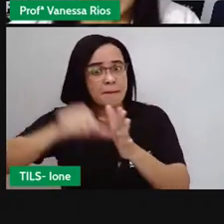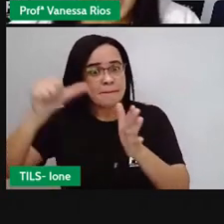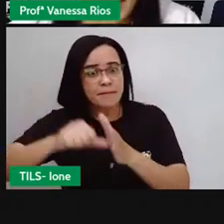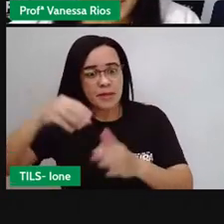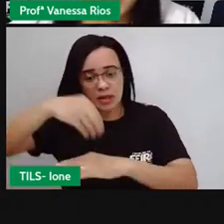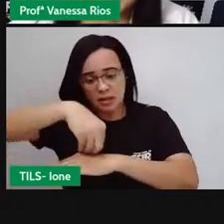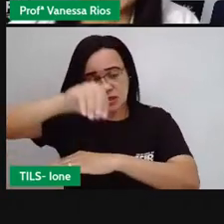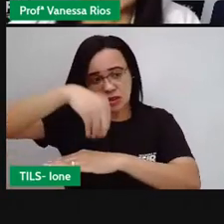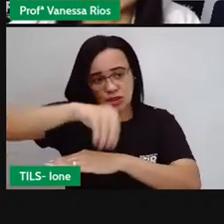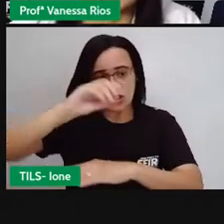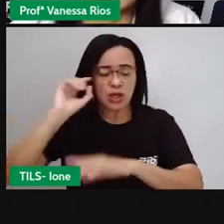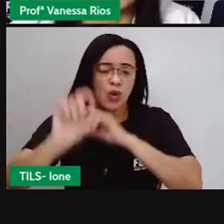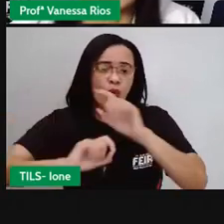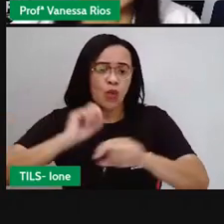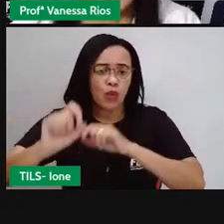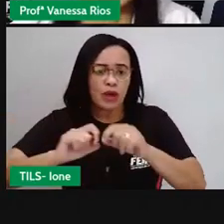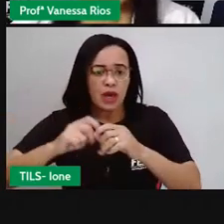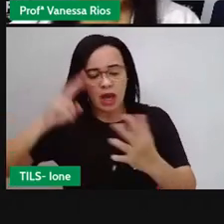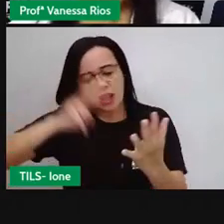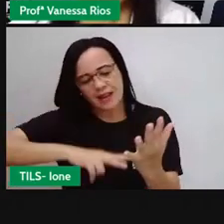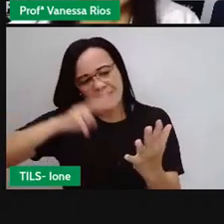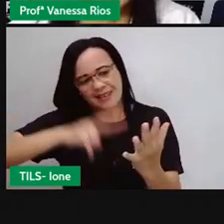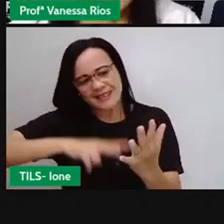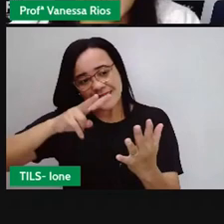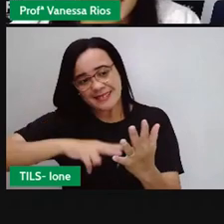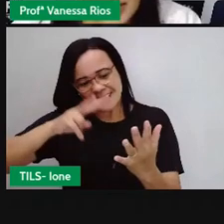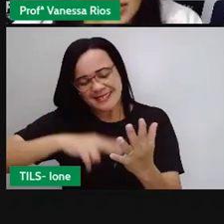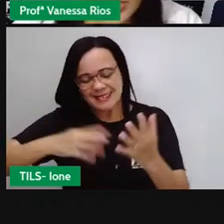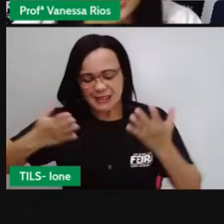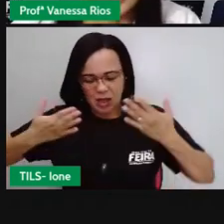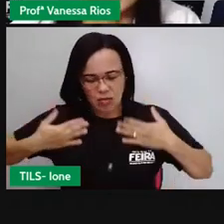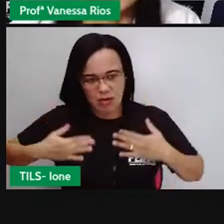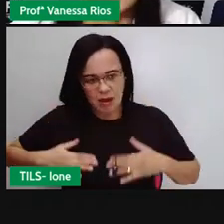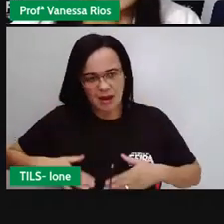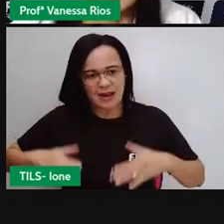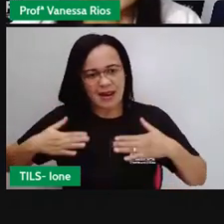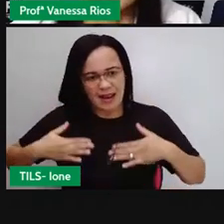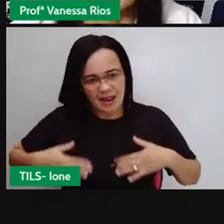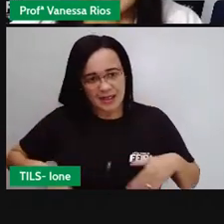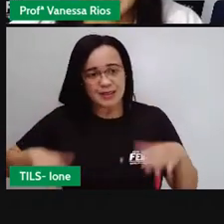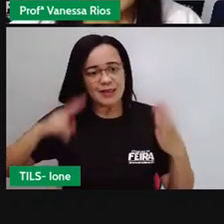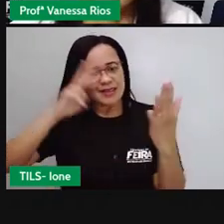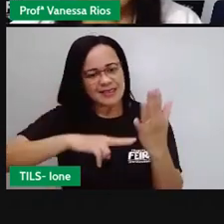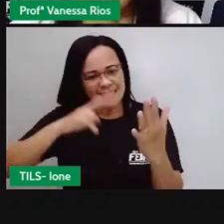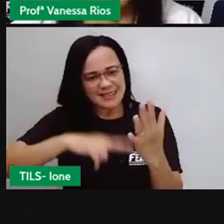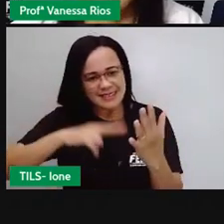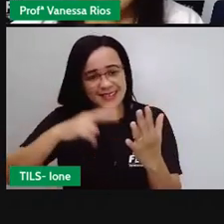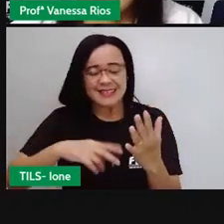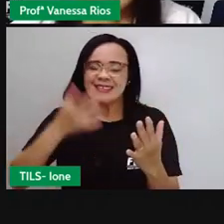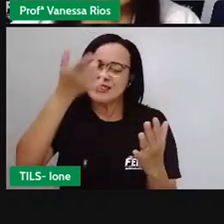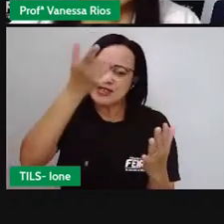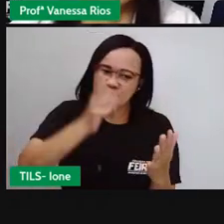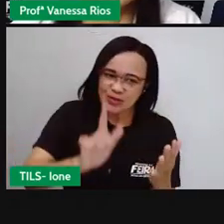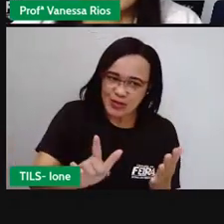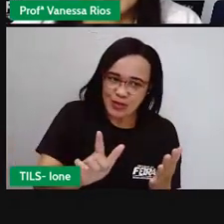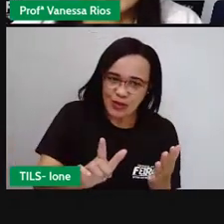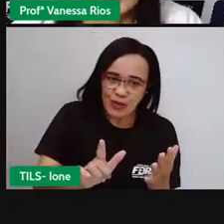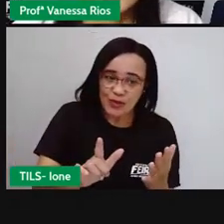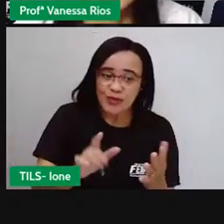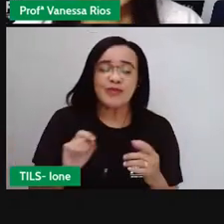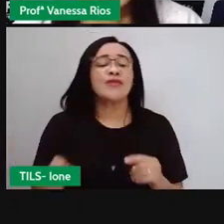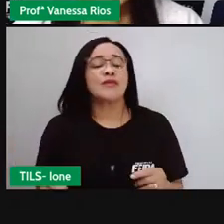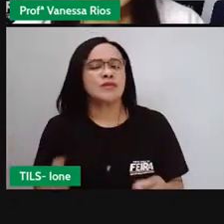com calma, se necessário, ler novamente e identificar no primeiro momento os